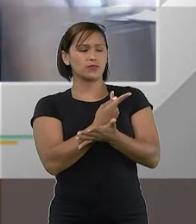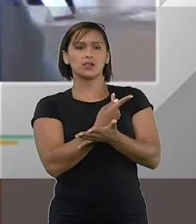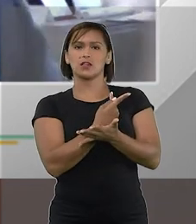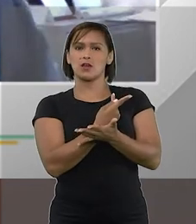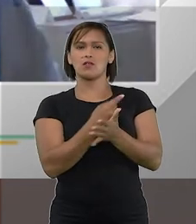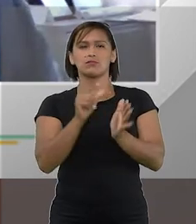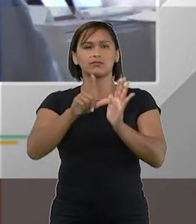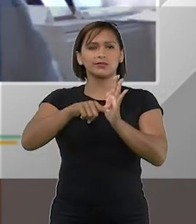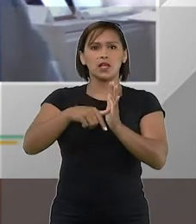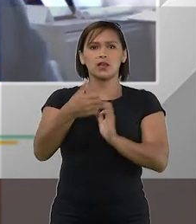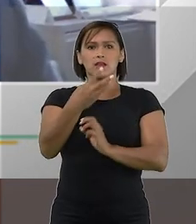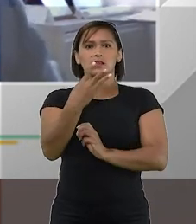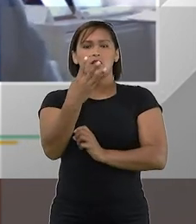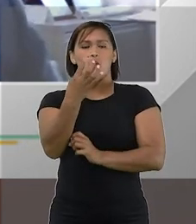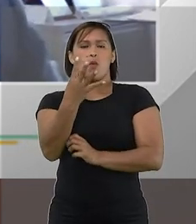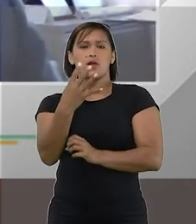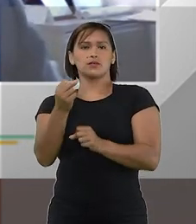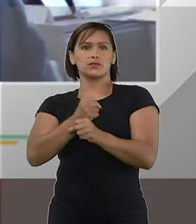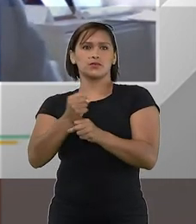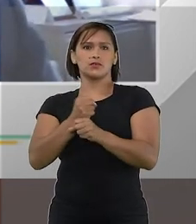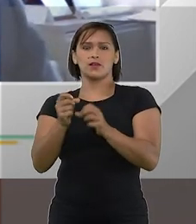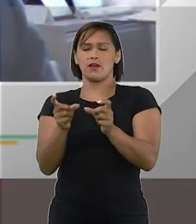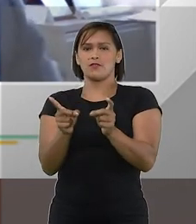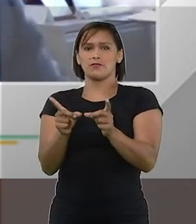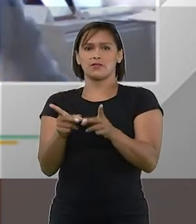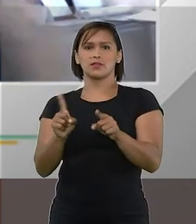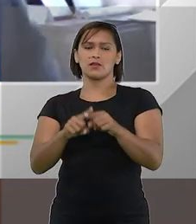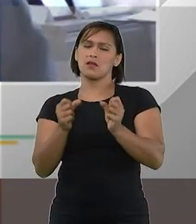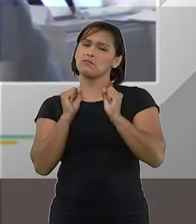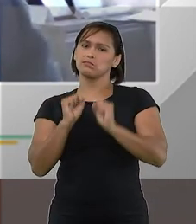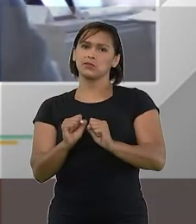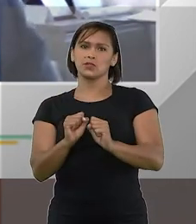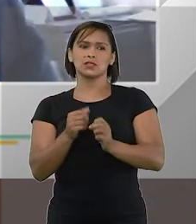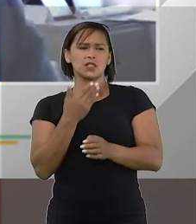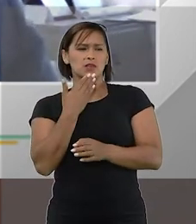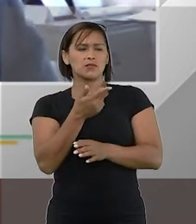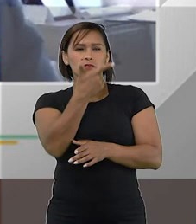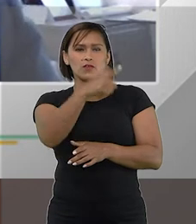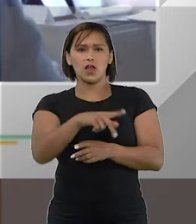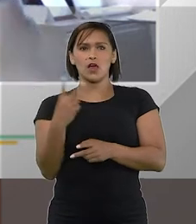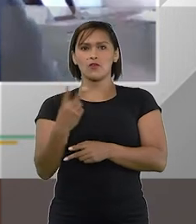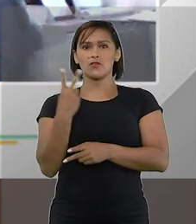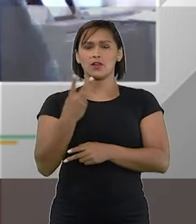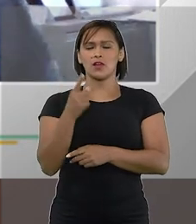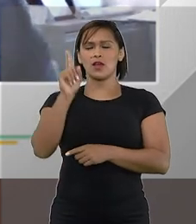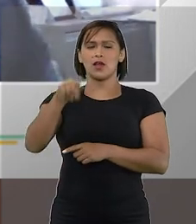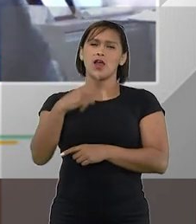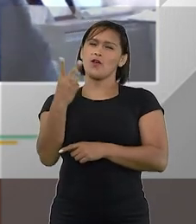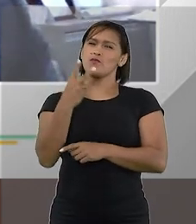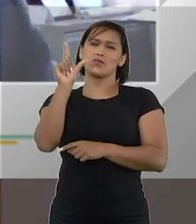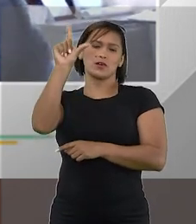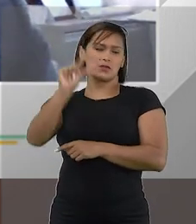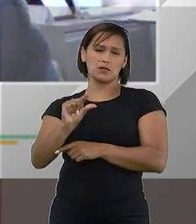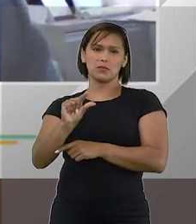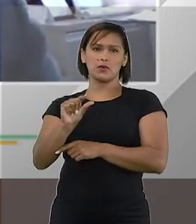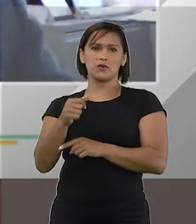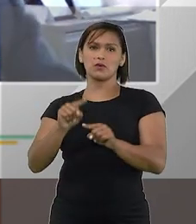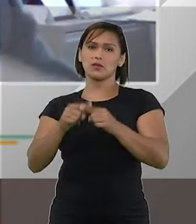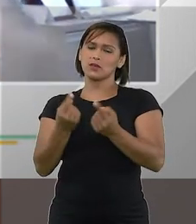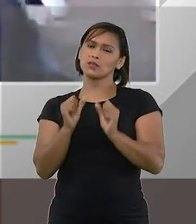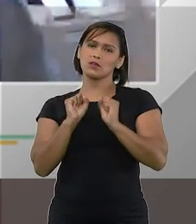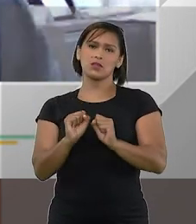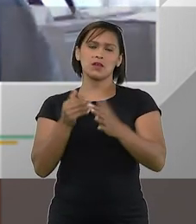houvesse um atraso de 3, 4 anos na venda poderia contestar o valor da venda dizendo que aquele valor era vil